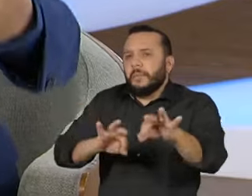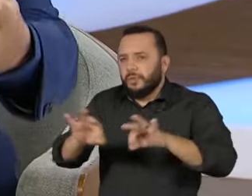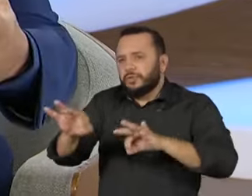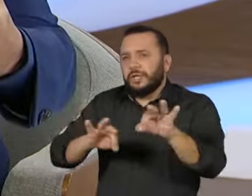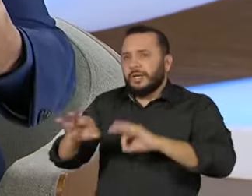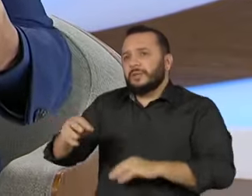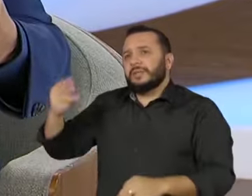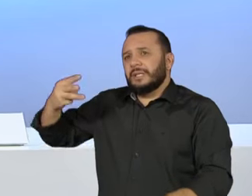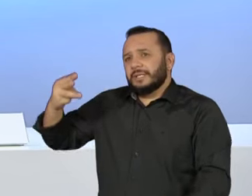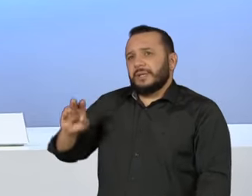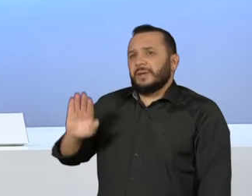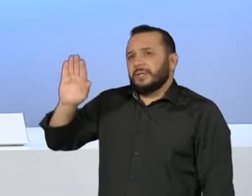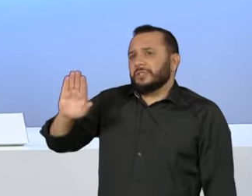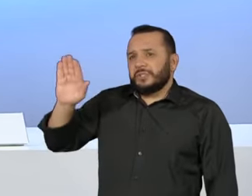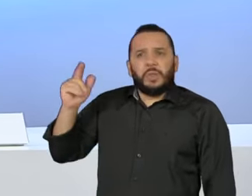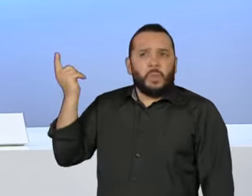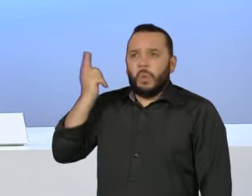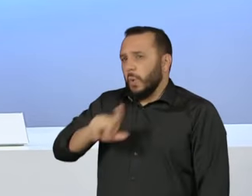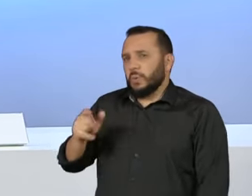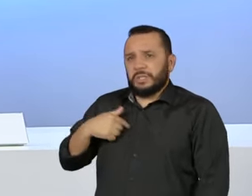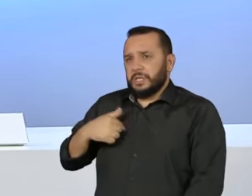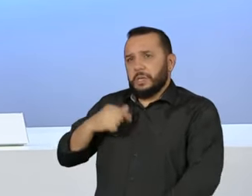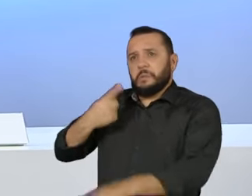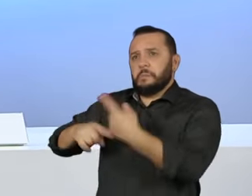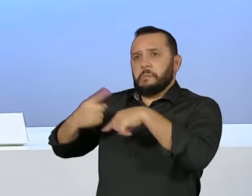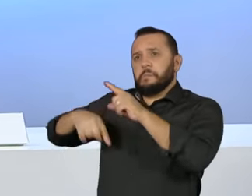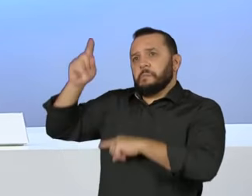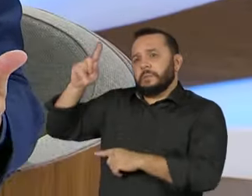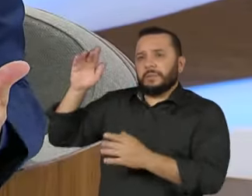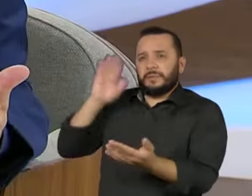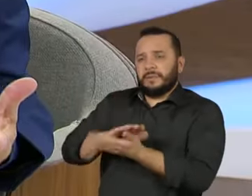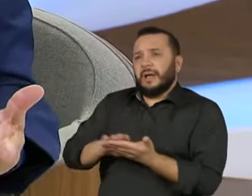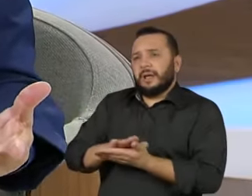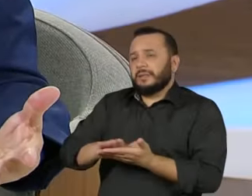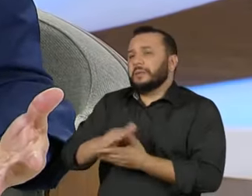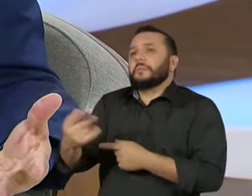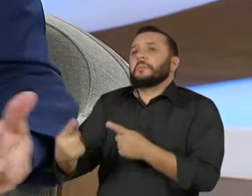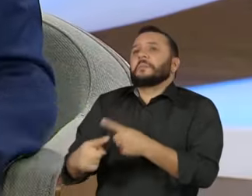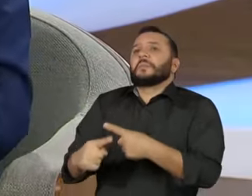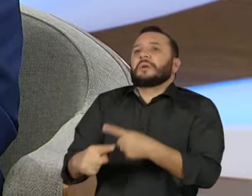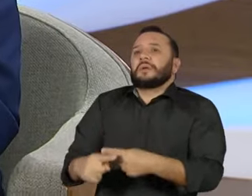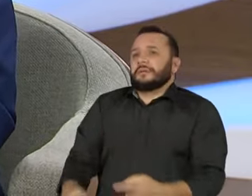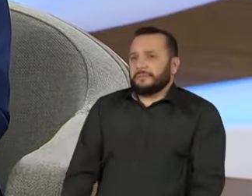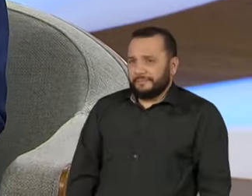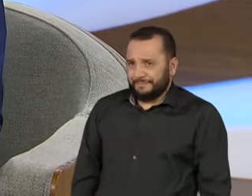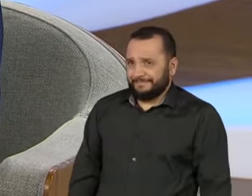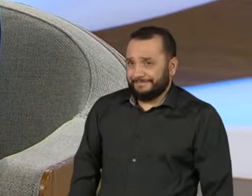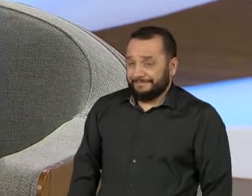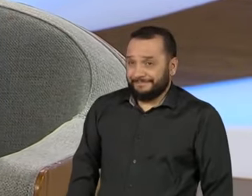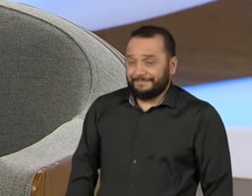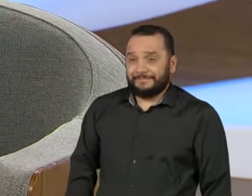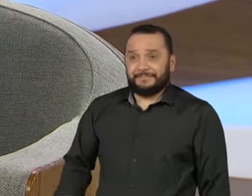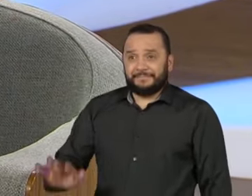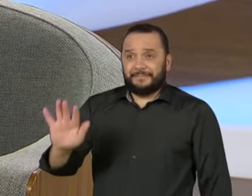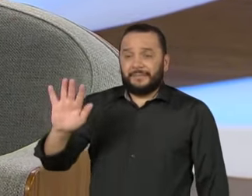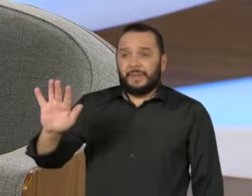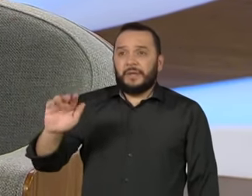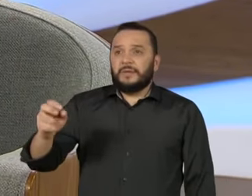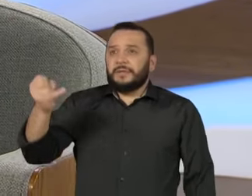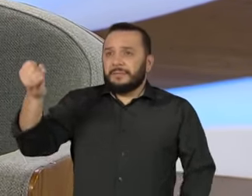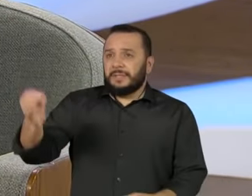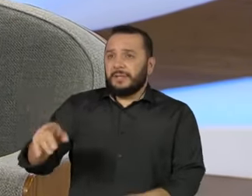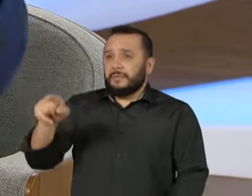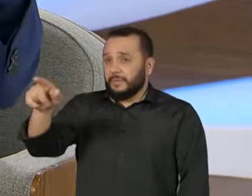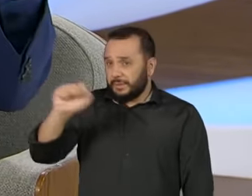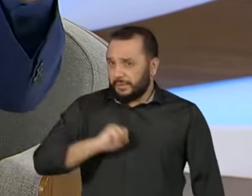robustez proporcional ao que esse pensamento representa na sociedade brasileira? Eu diria a você, muito